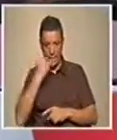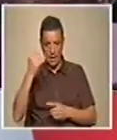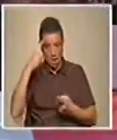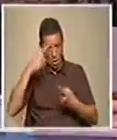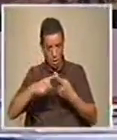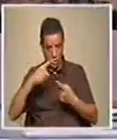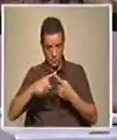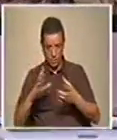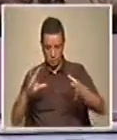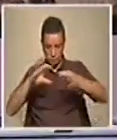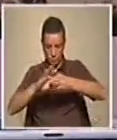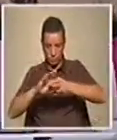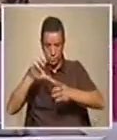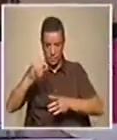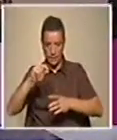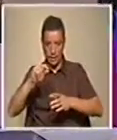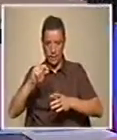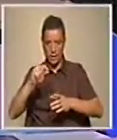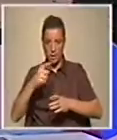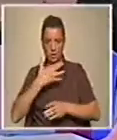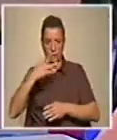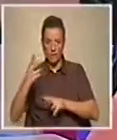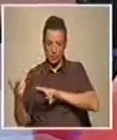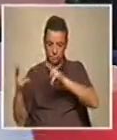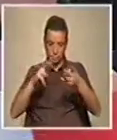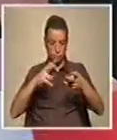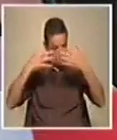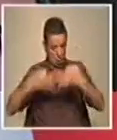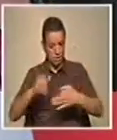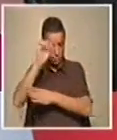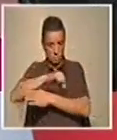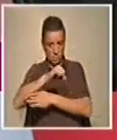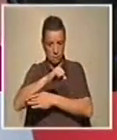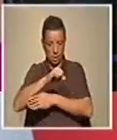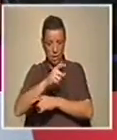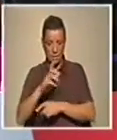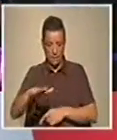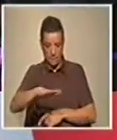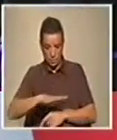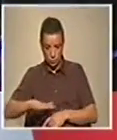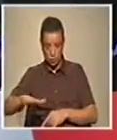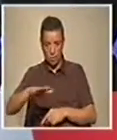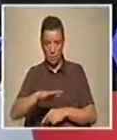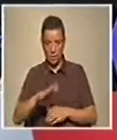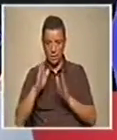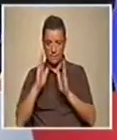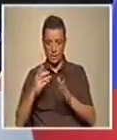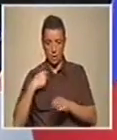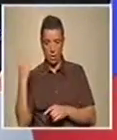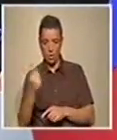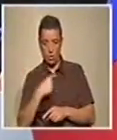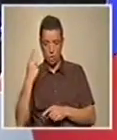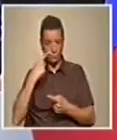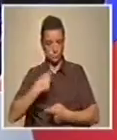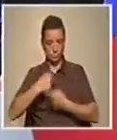desta ligação é também captar, por exemplo, mais estudantes estrangeiros? Certamente que sim, certamente que sim. Para a região? Bom, para isso é preciso nós aumentarmos a